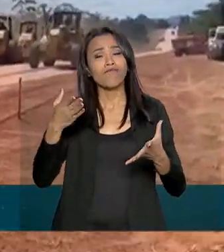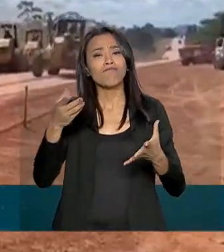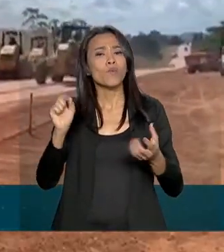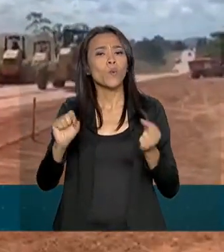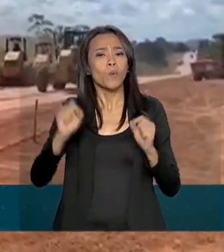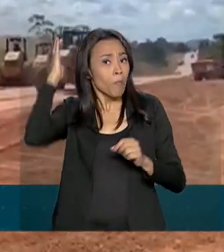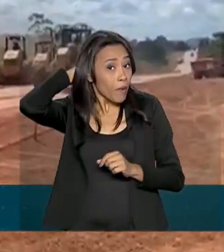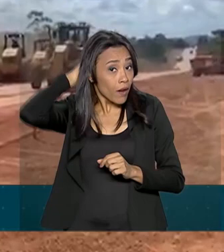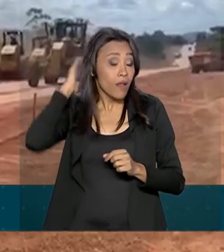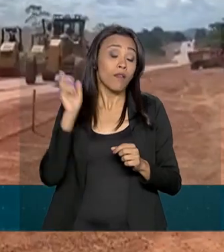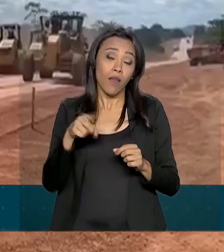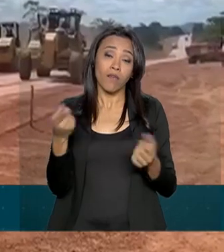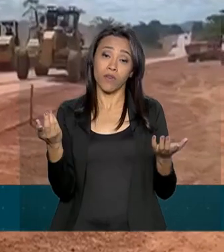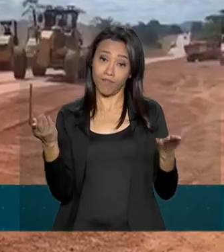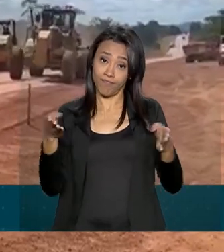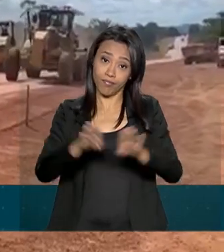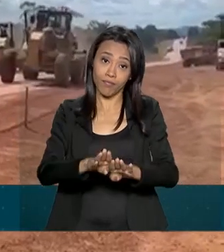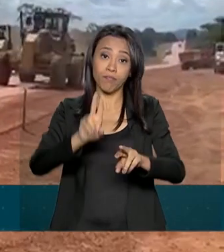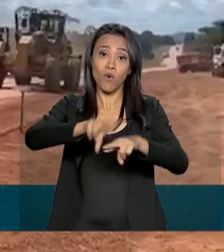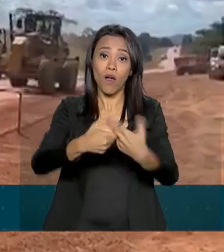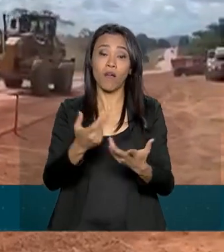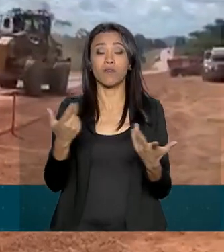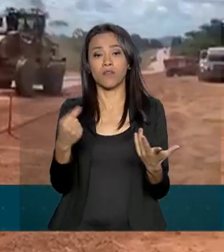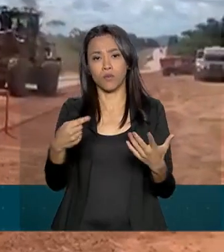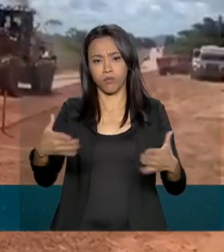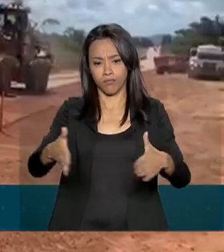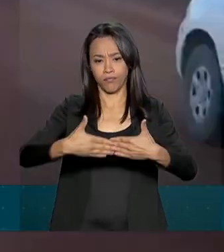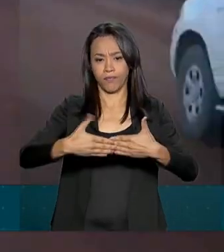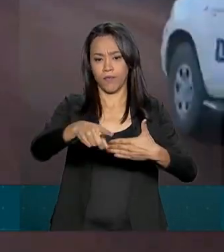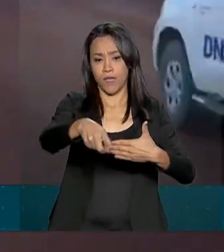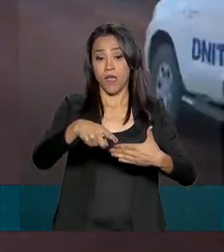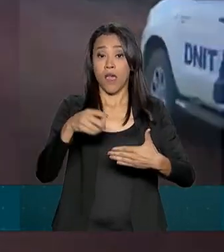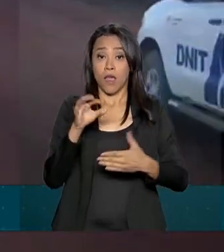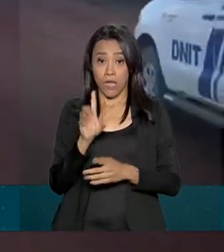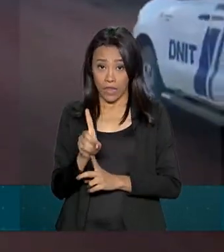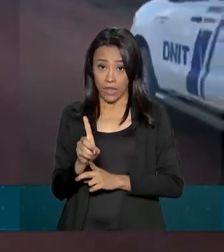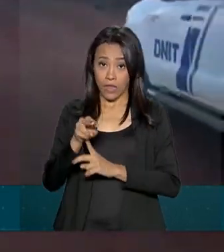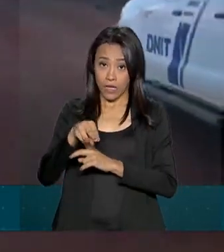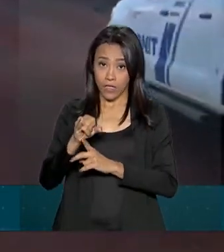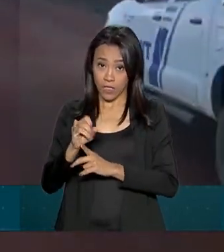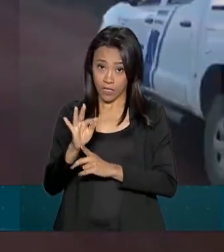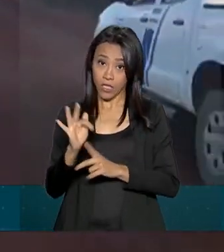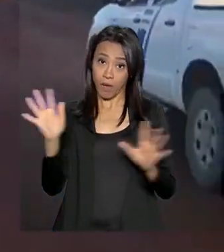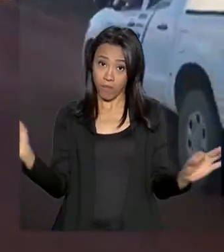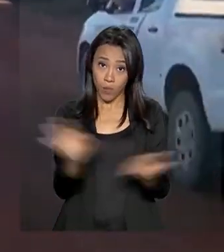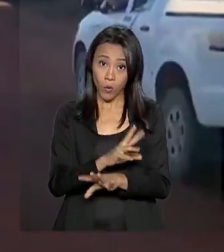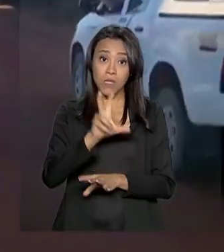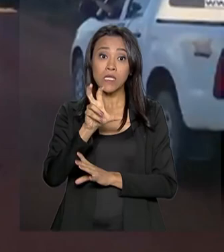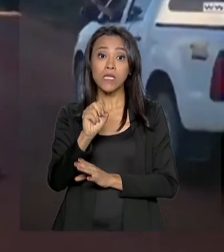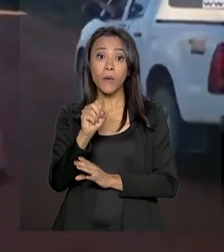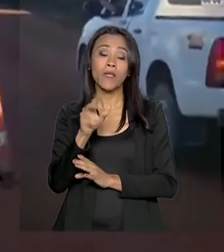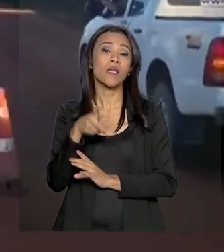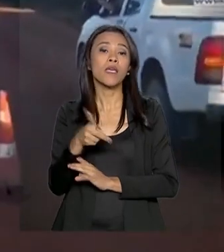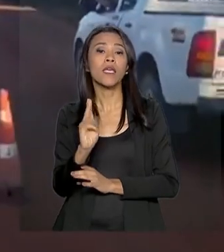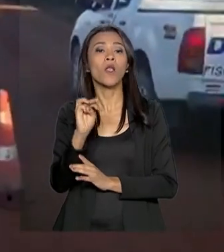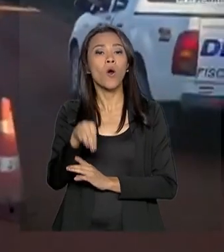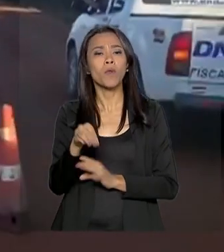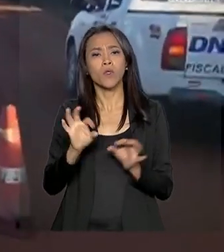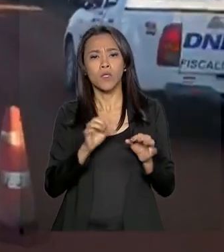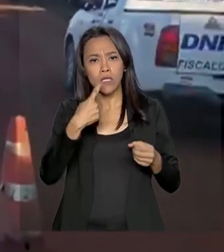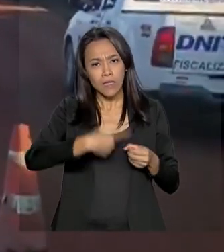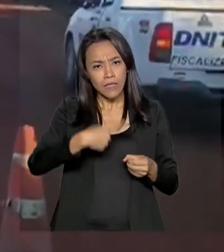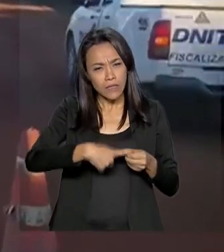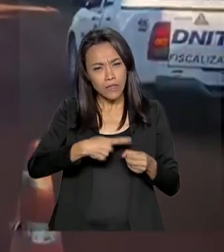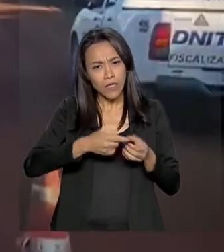forçando o bloqueio do trecho. Segundo o DENIT, a meta é concluir 50 quilômetros até Miritituba, ainda este ano.